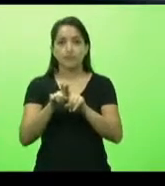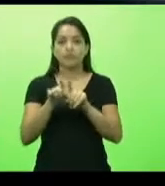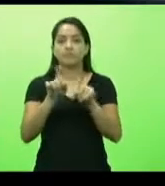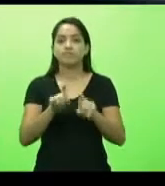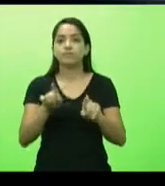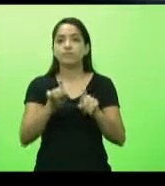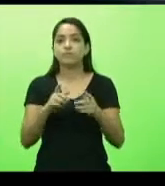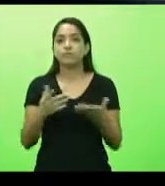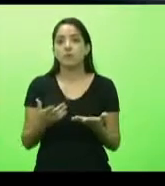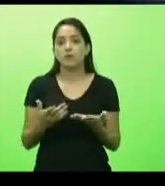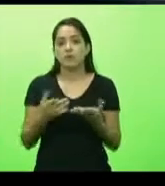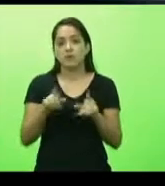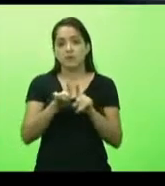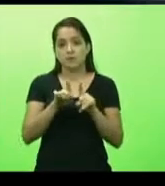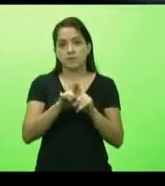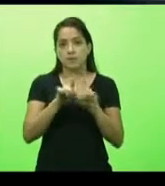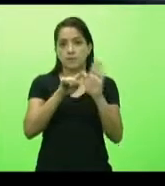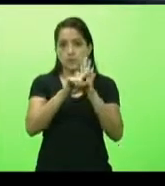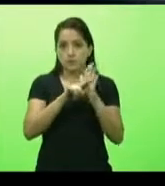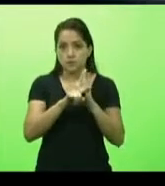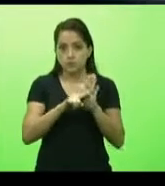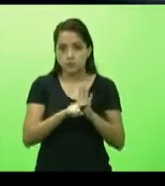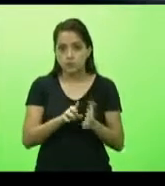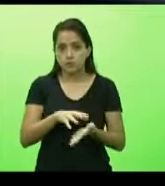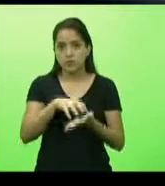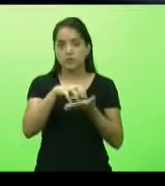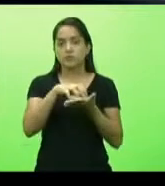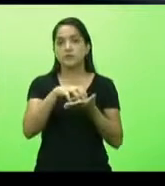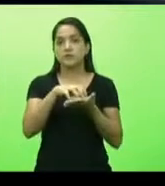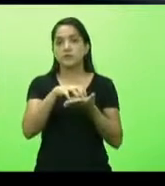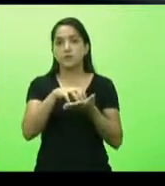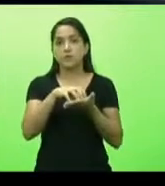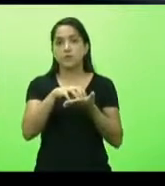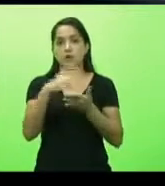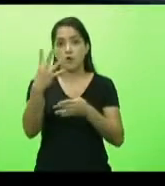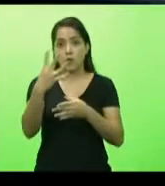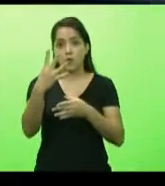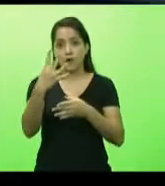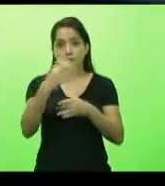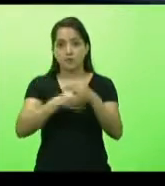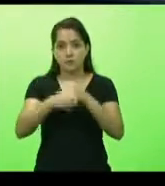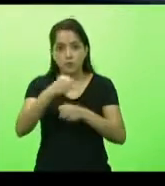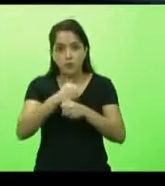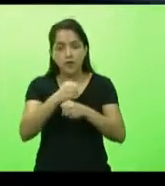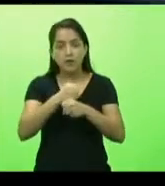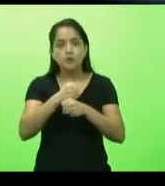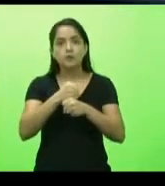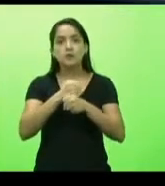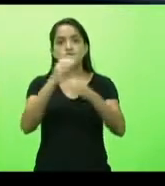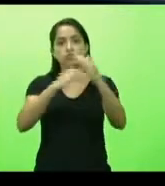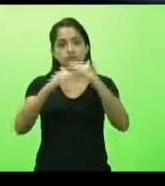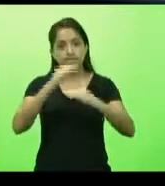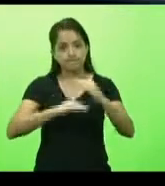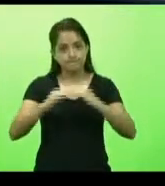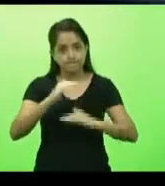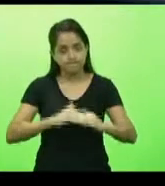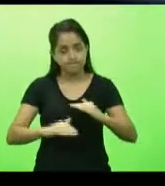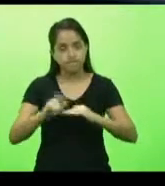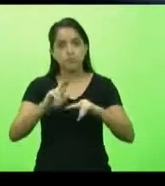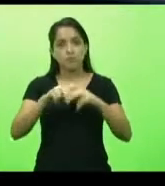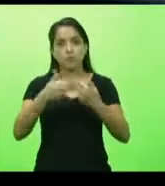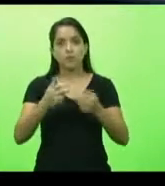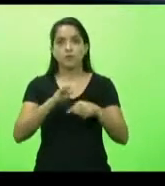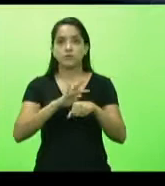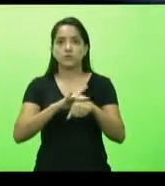Um estudo da Fundação Getúlio Vargas indicou quatro anos de regressão na educação brasileira com o impacto da COVID. A